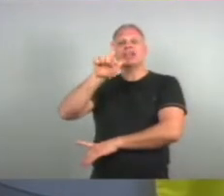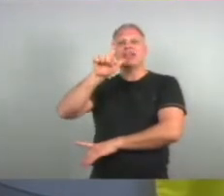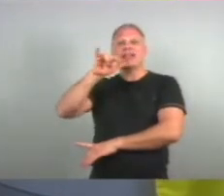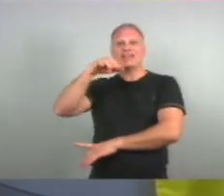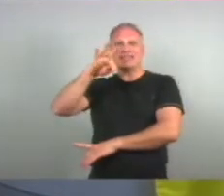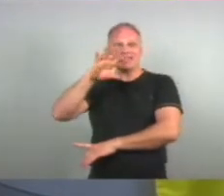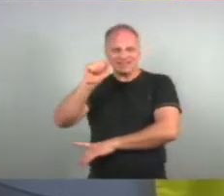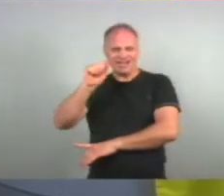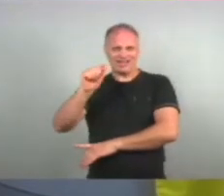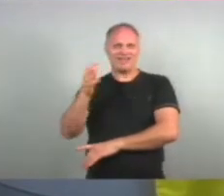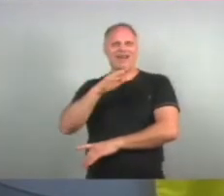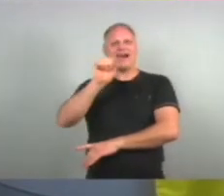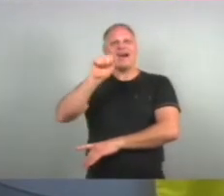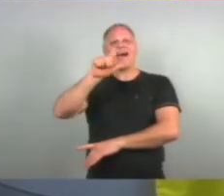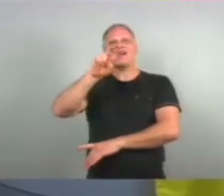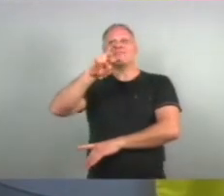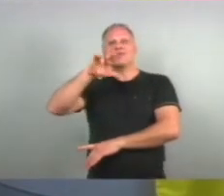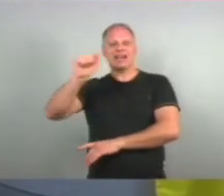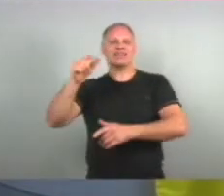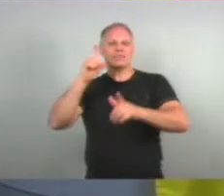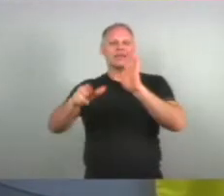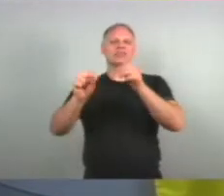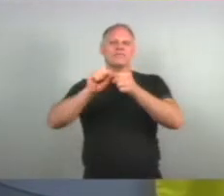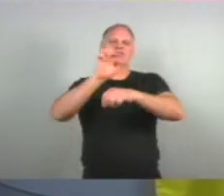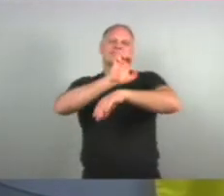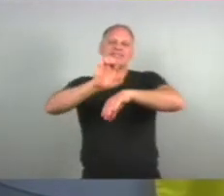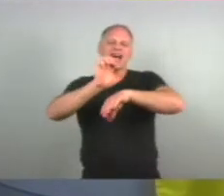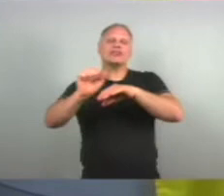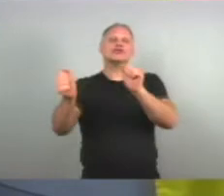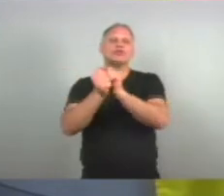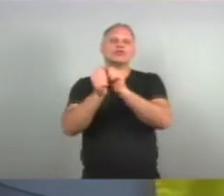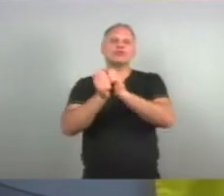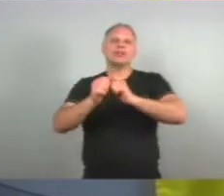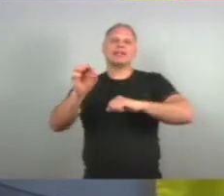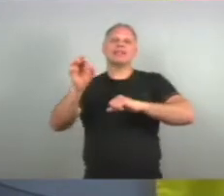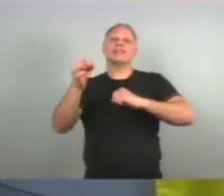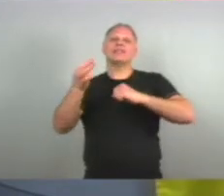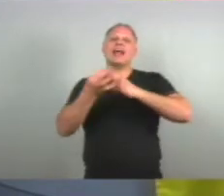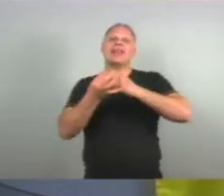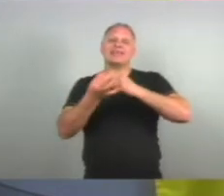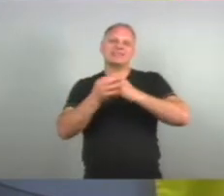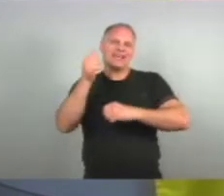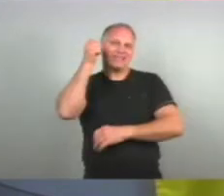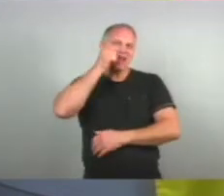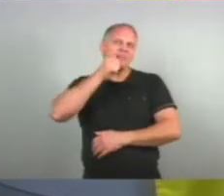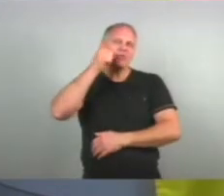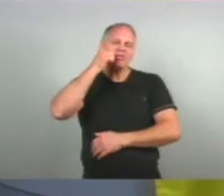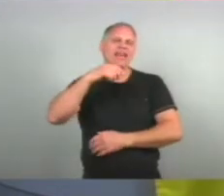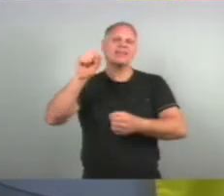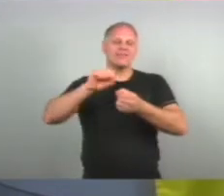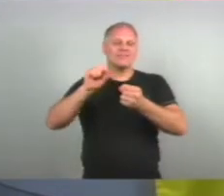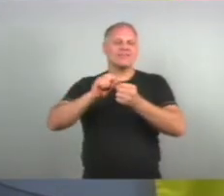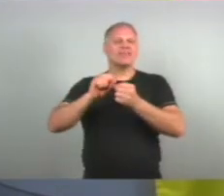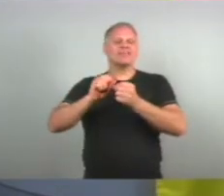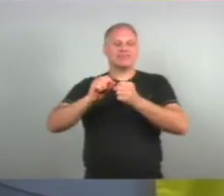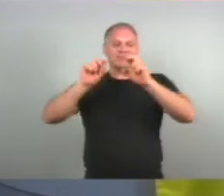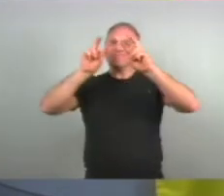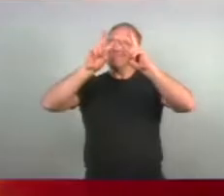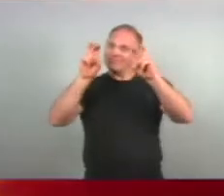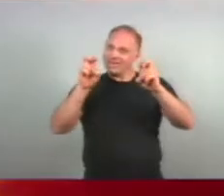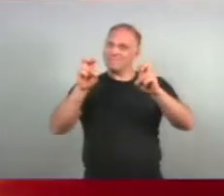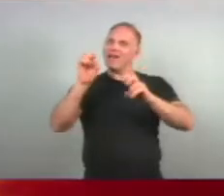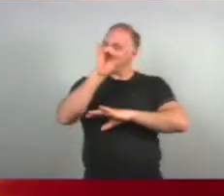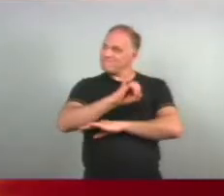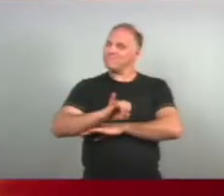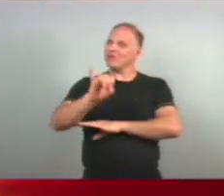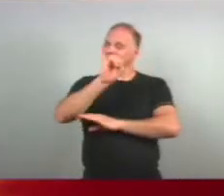Mediar Da Polícia Civil, junto à Delegacia da Mulher E ela fez um recorte muito temático Linkando a